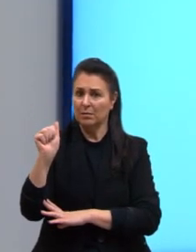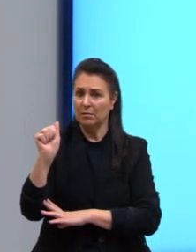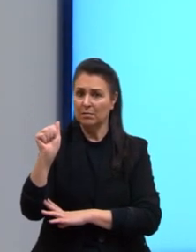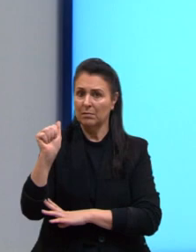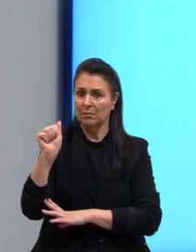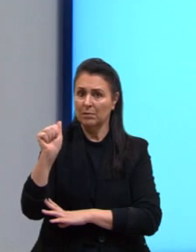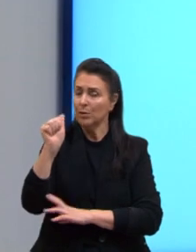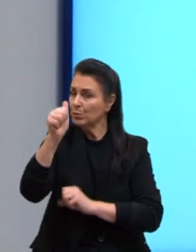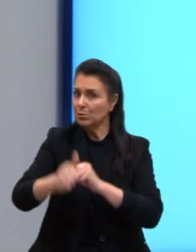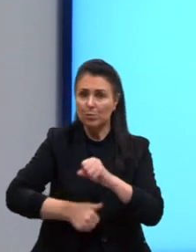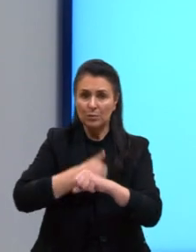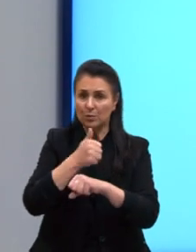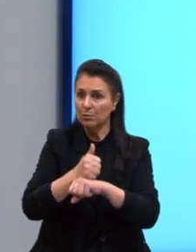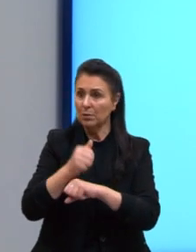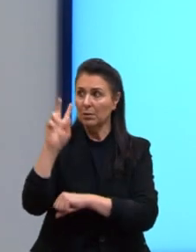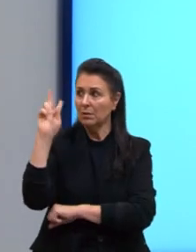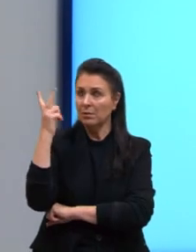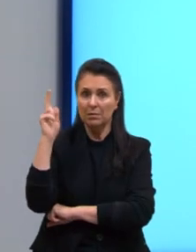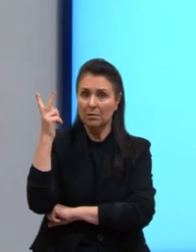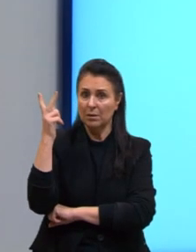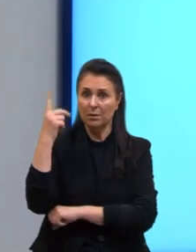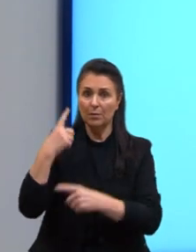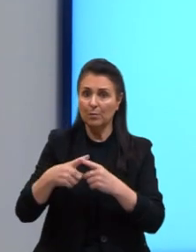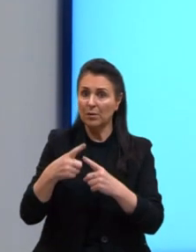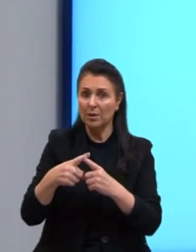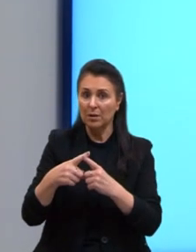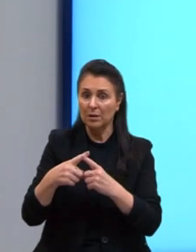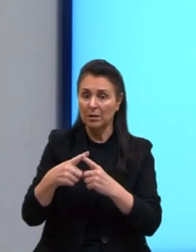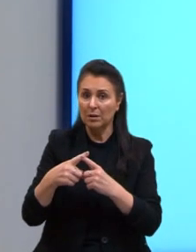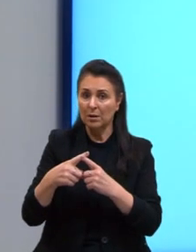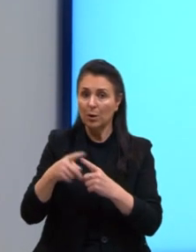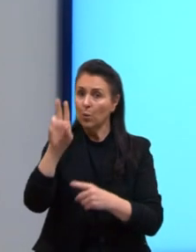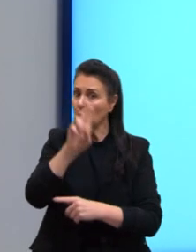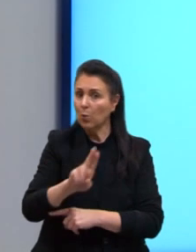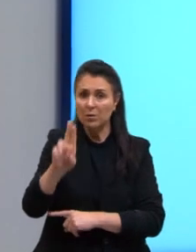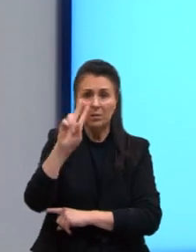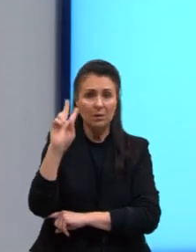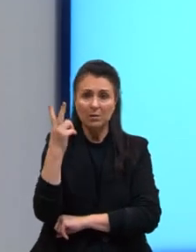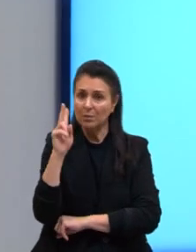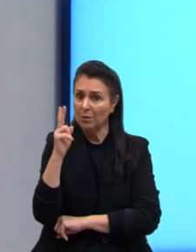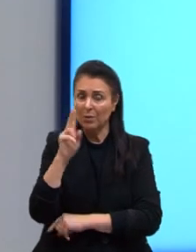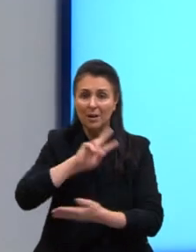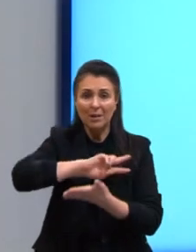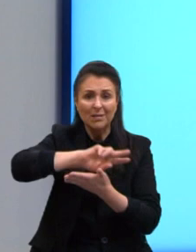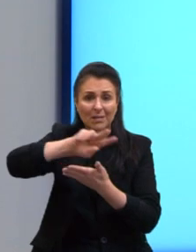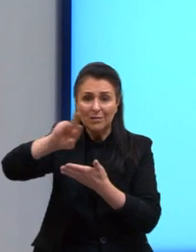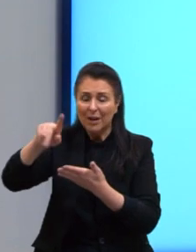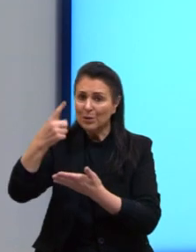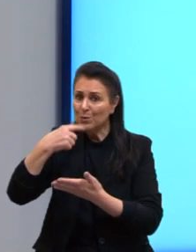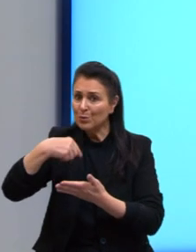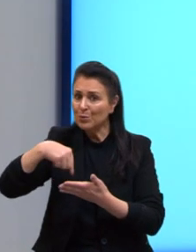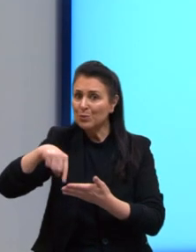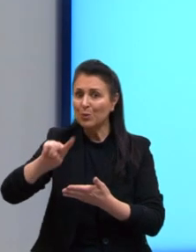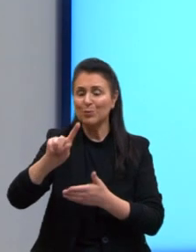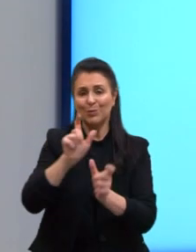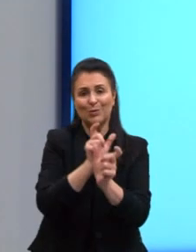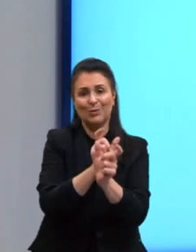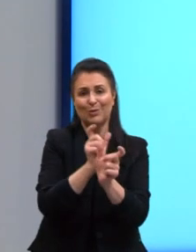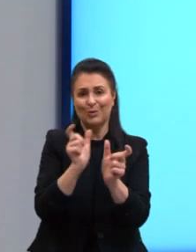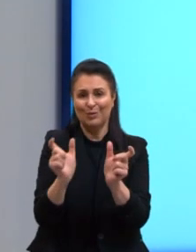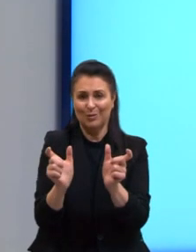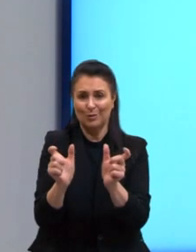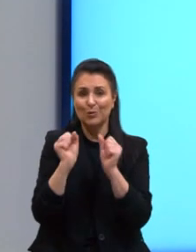substituir que é por uma história. Na história. Entre vários outros tantos sinônimos.